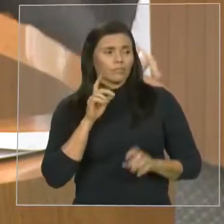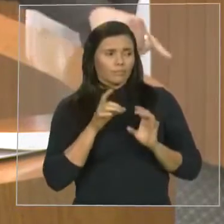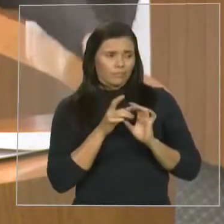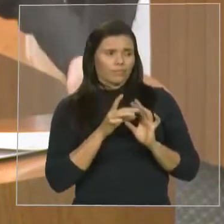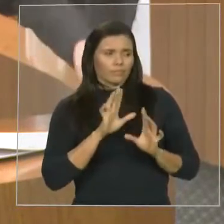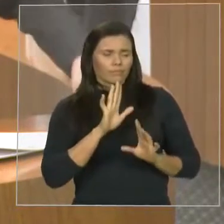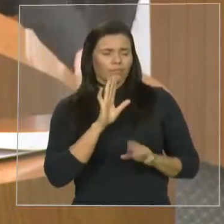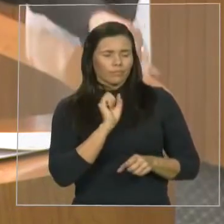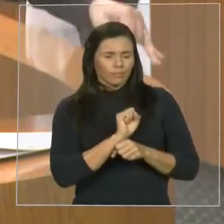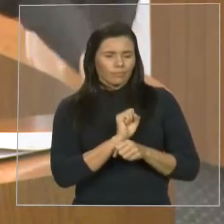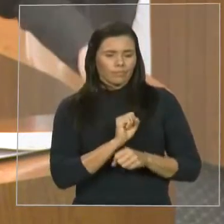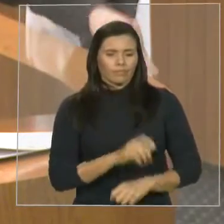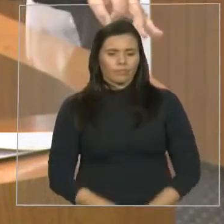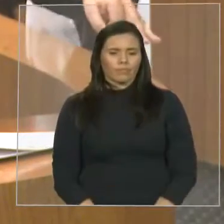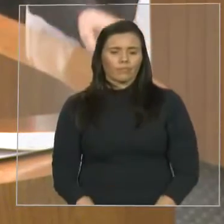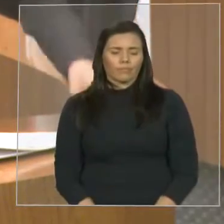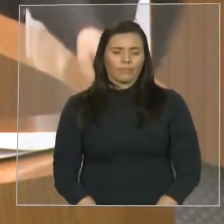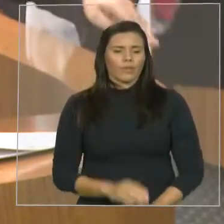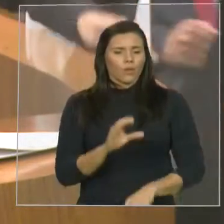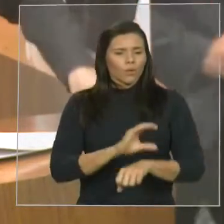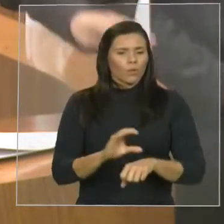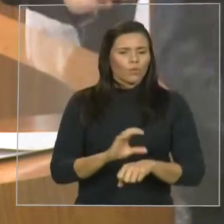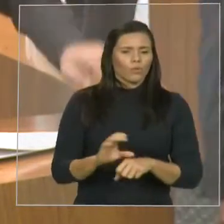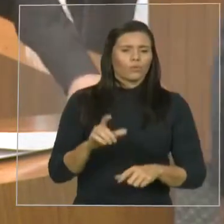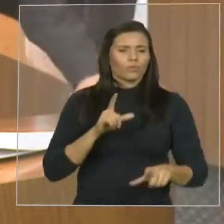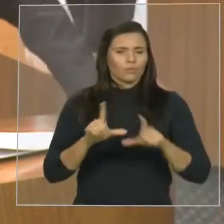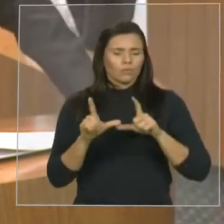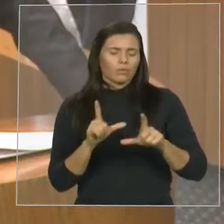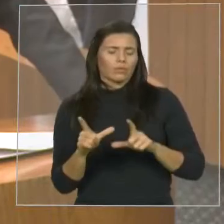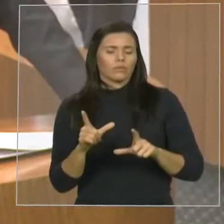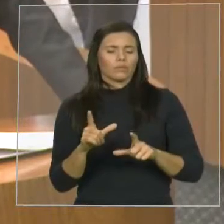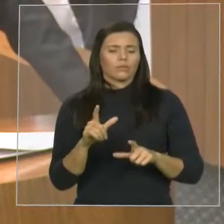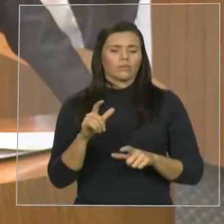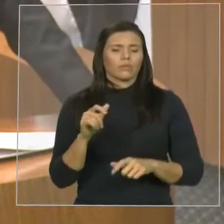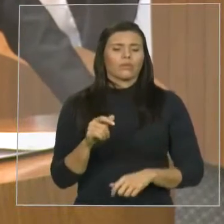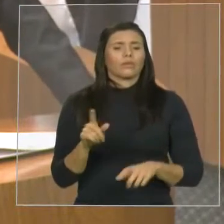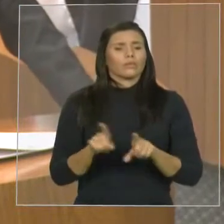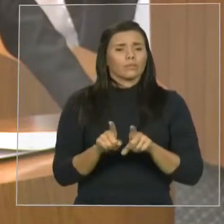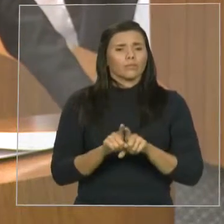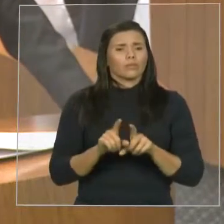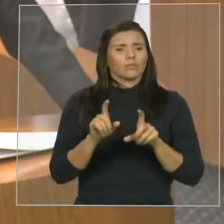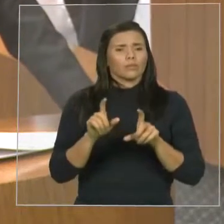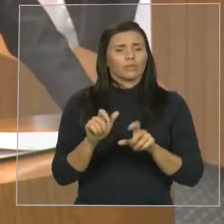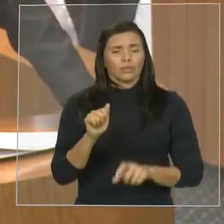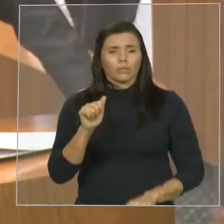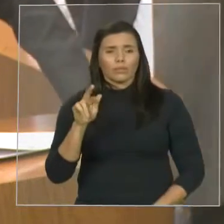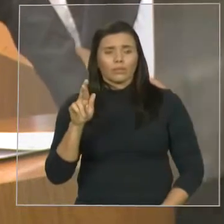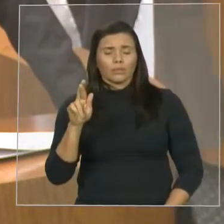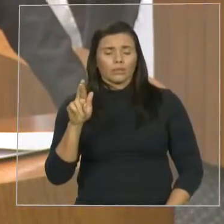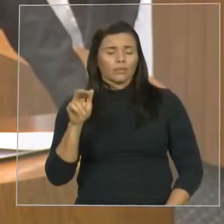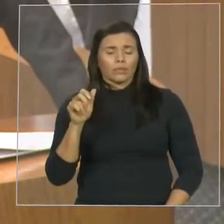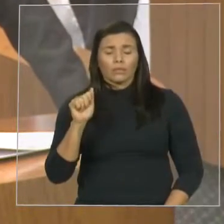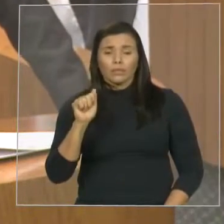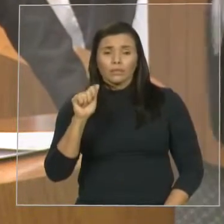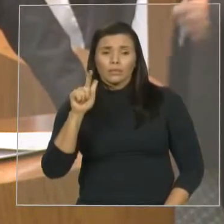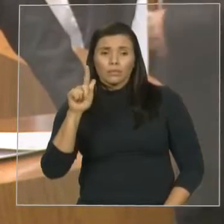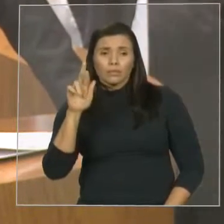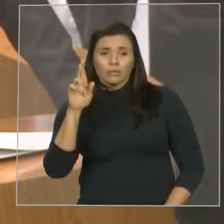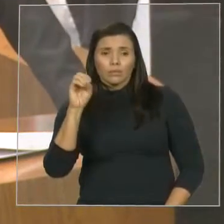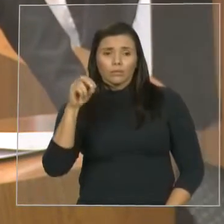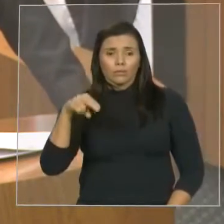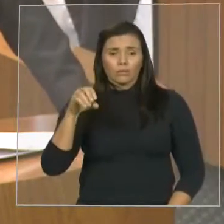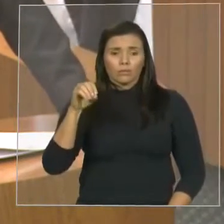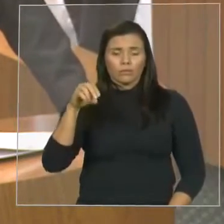instalados. O curso de Agronomia, o curso de Letras, de Matemática e o curso de Física. Será uma presença para